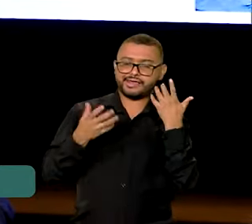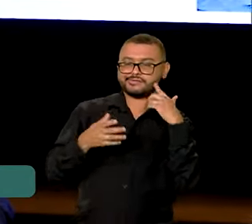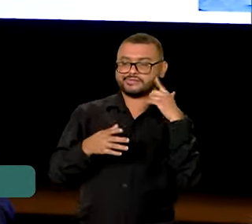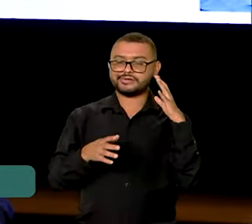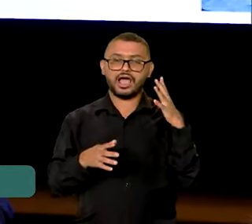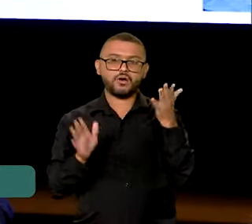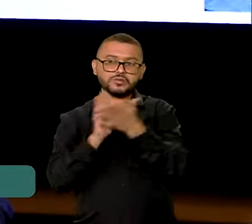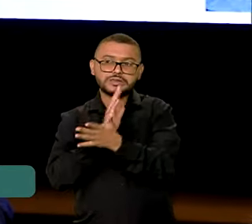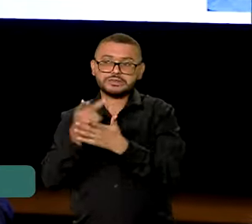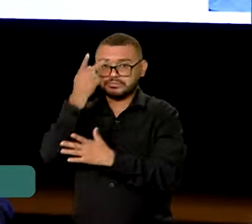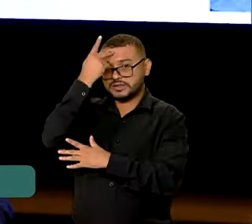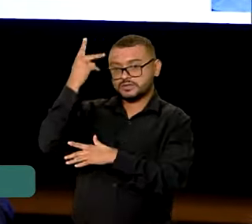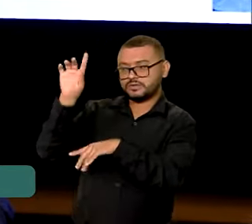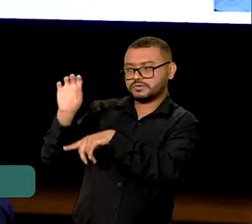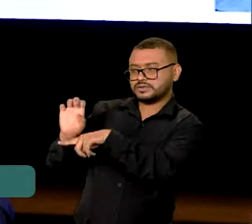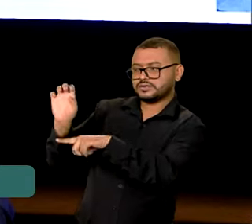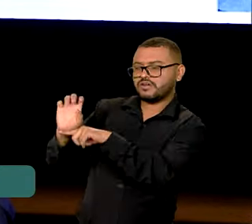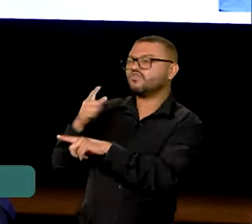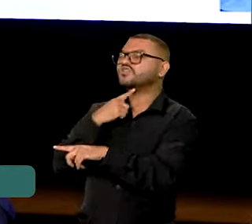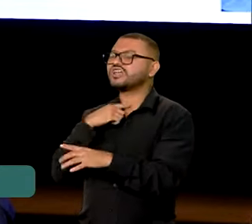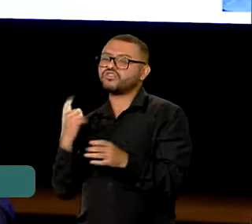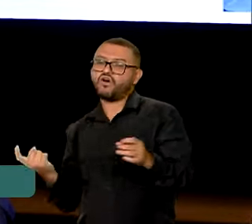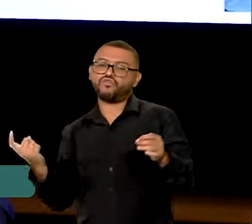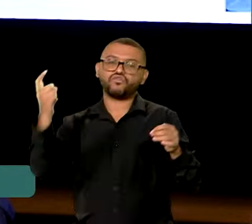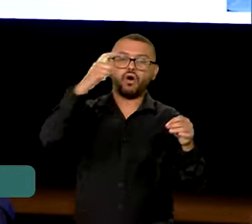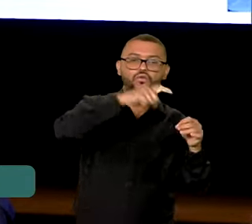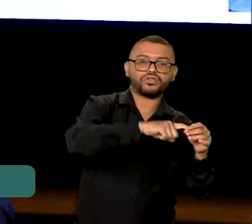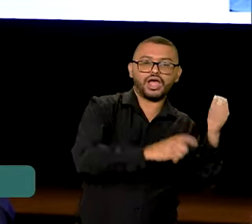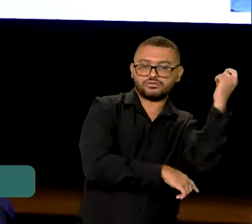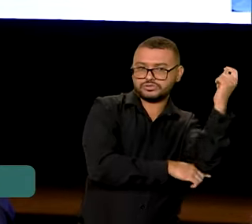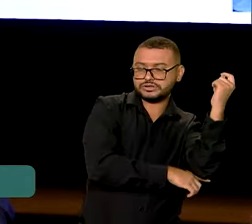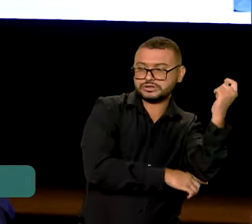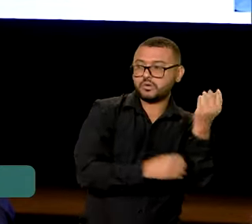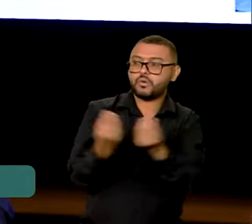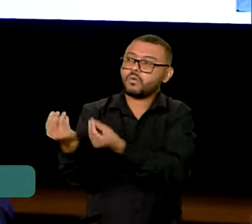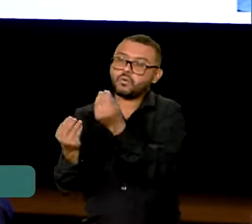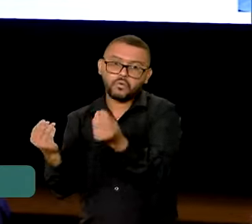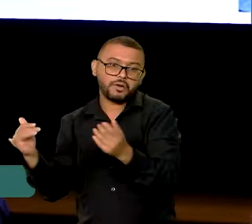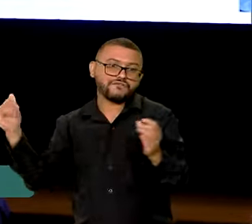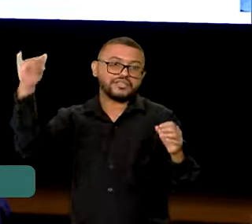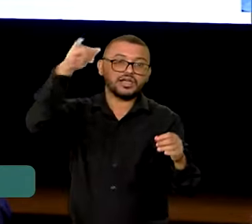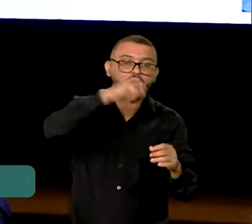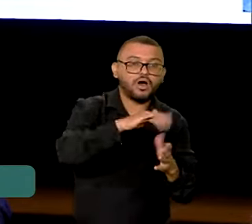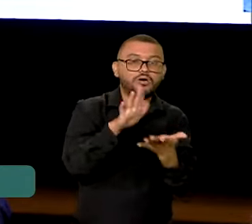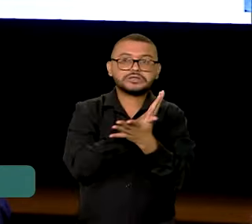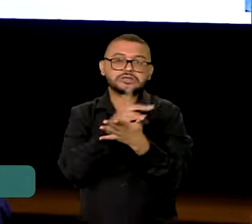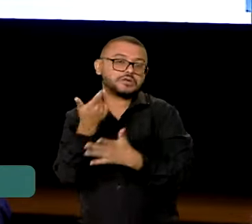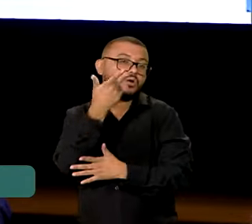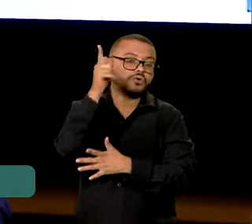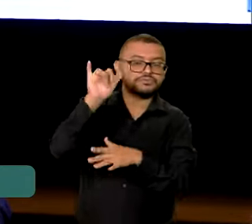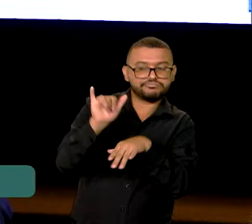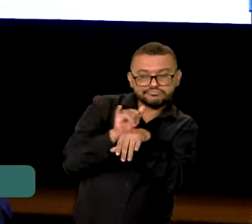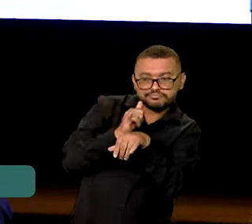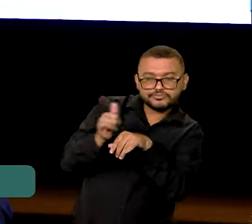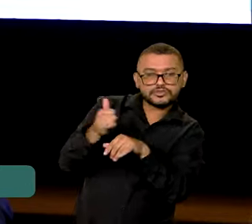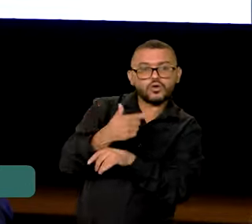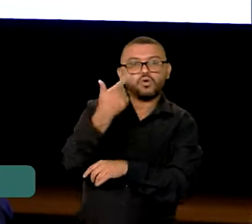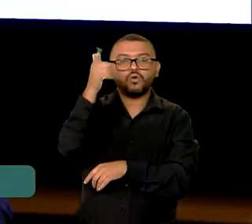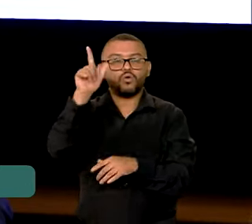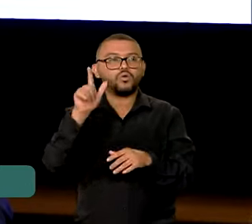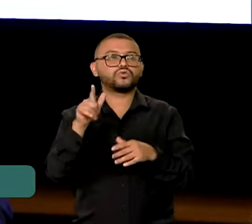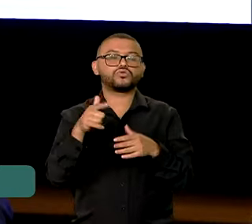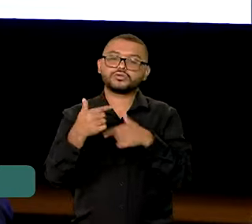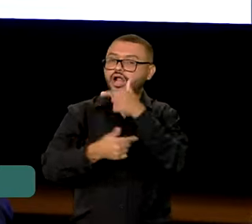estão em outros estados querendo voltar para o Estado do Rio Grande do Sul, outras tendo que se deslocar para outros